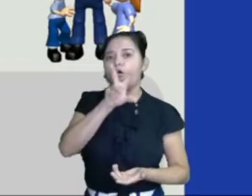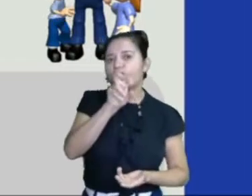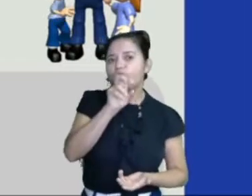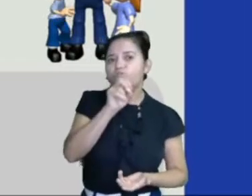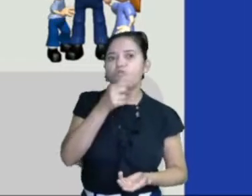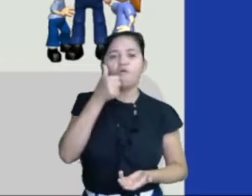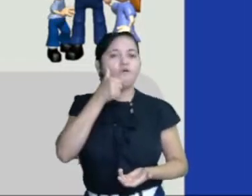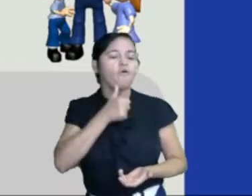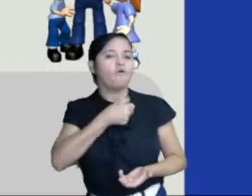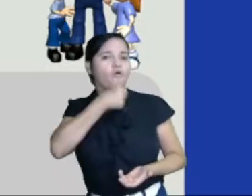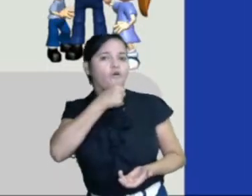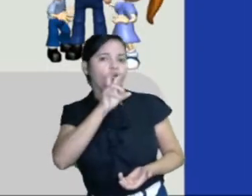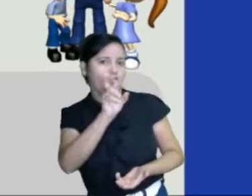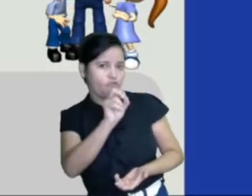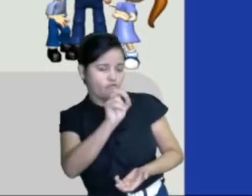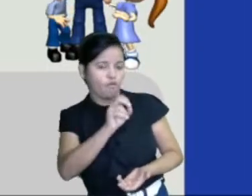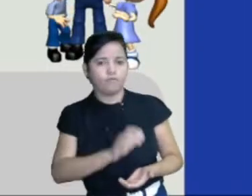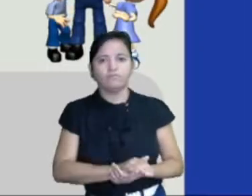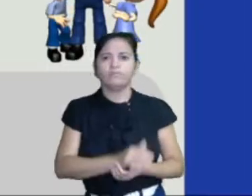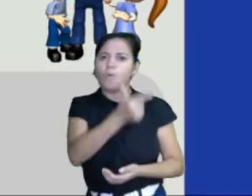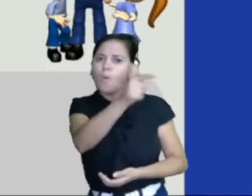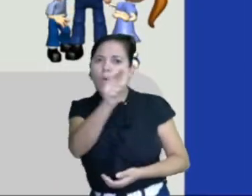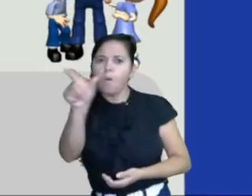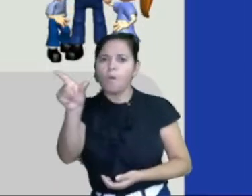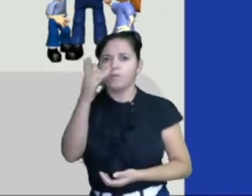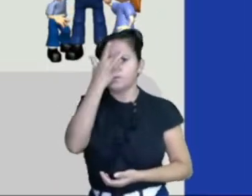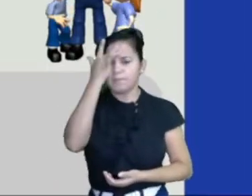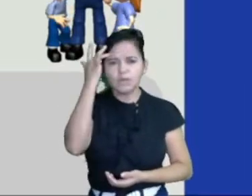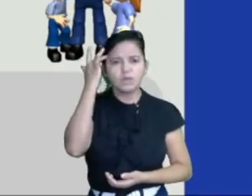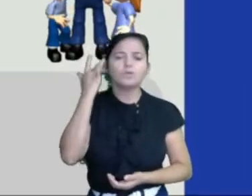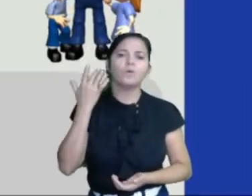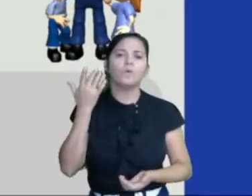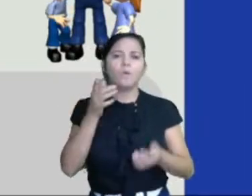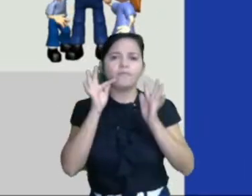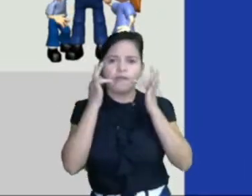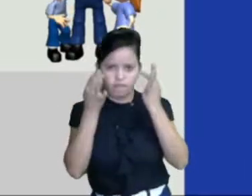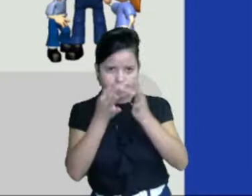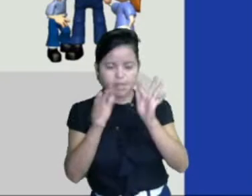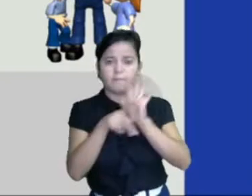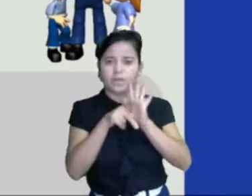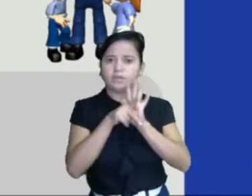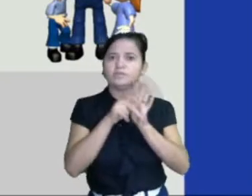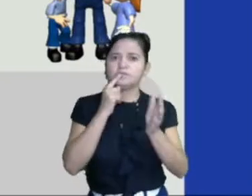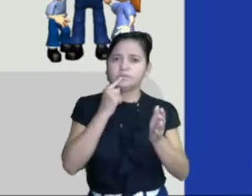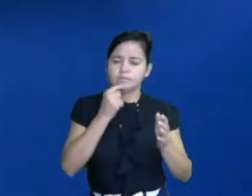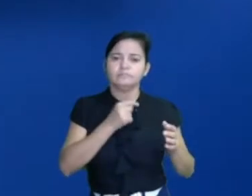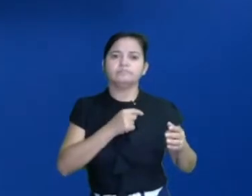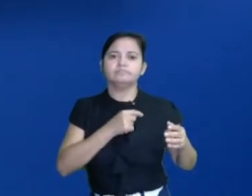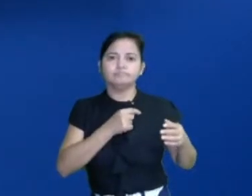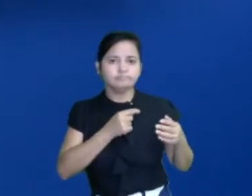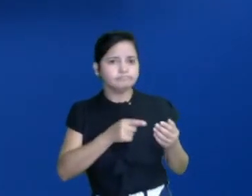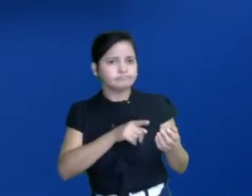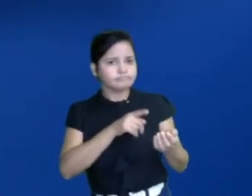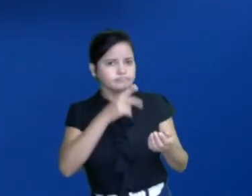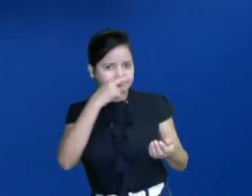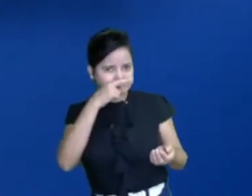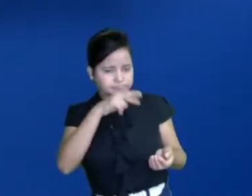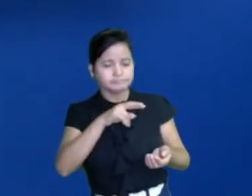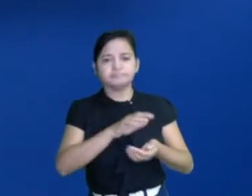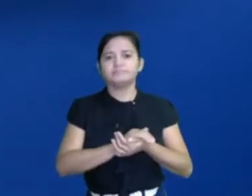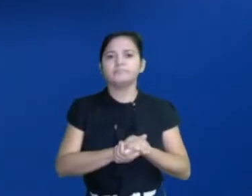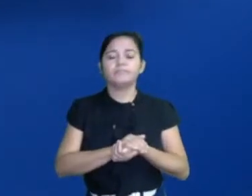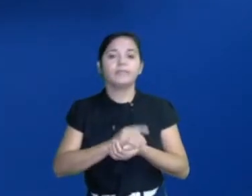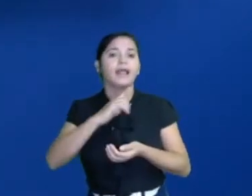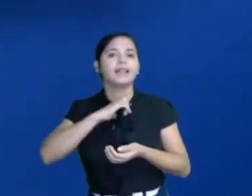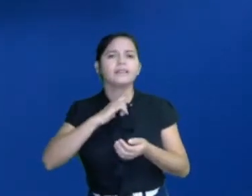avós. Com outros parentes, com o padrasto, e assim vai. Existem